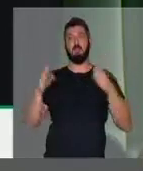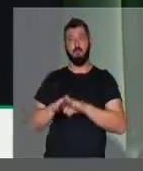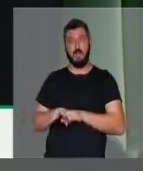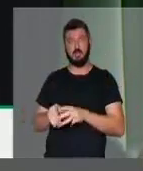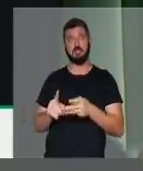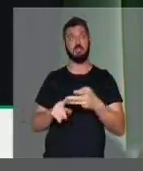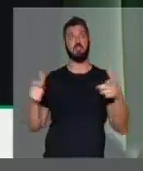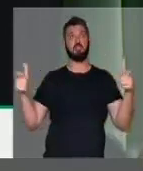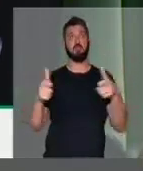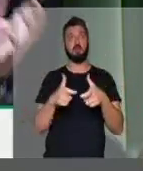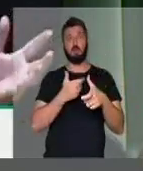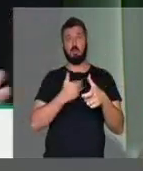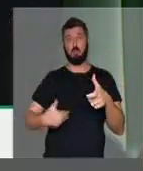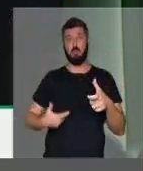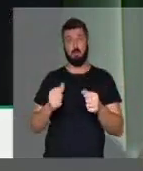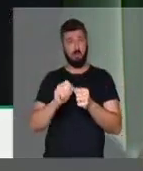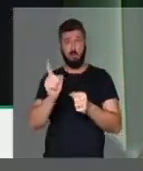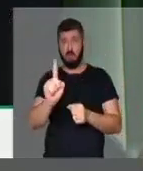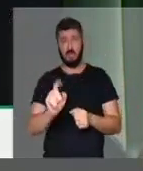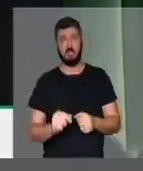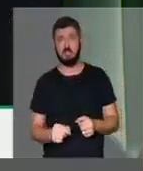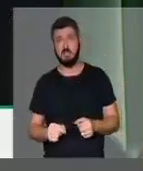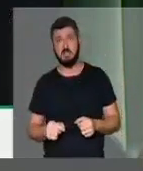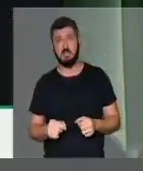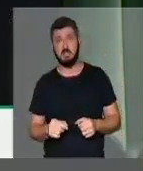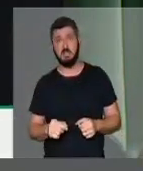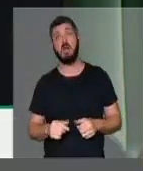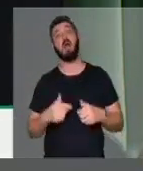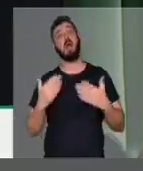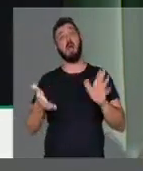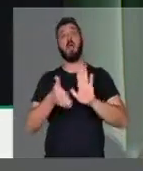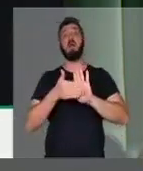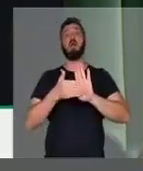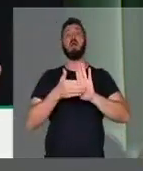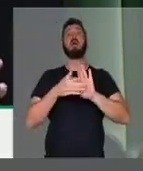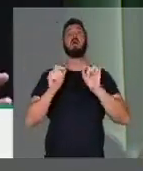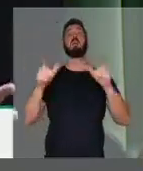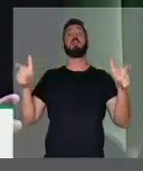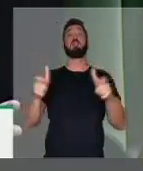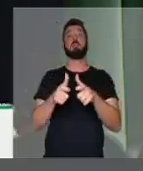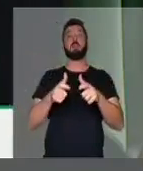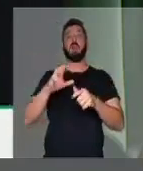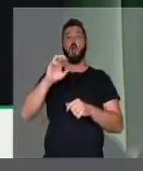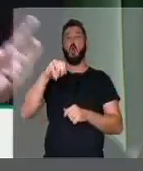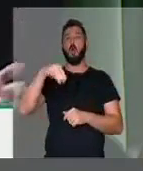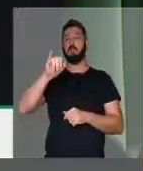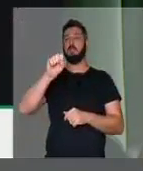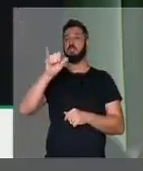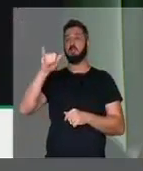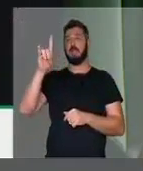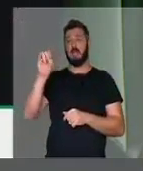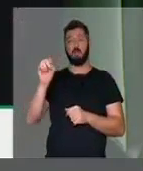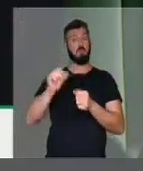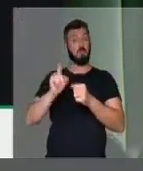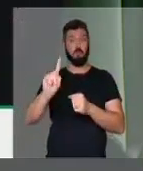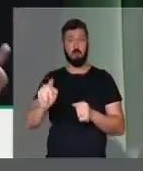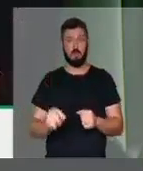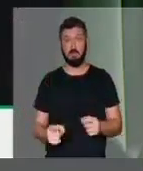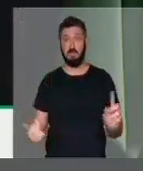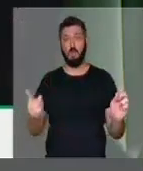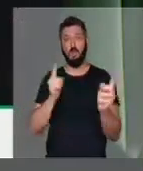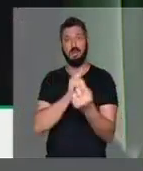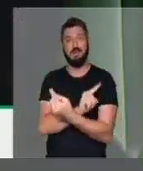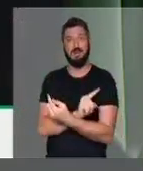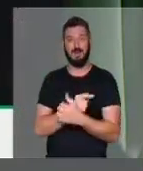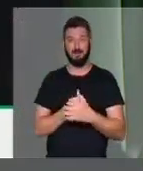de reduzir a máquina pública e não fez, que veio com a proposta de reduzir cargos comissionados e não fez. Muito